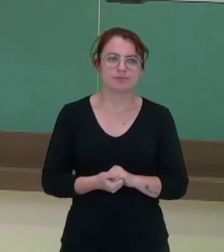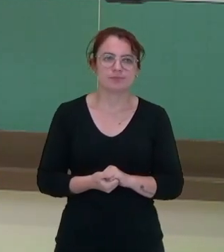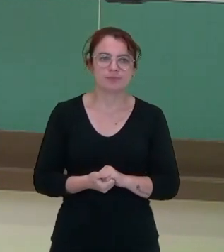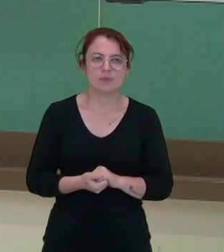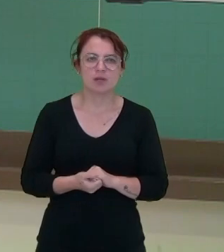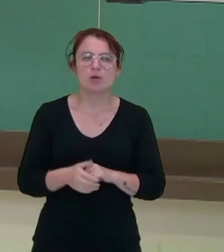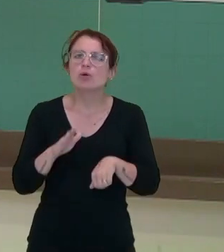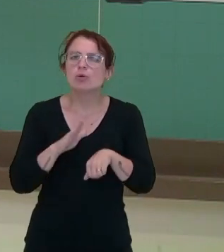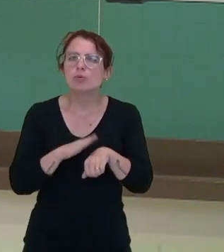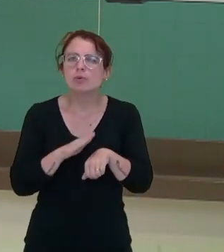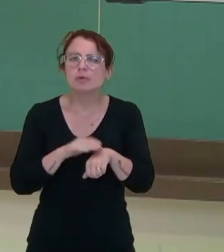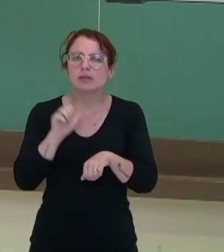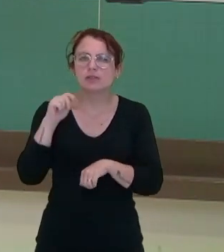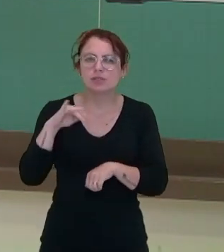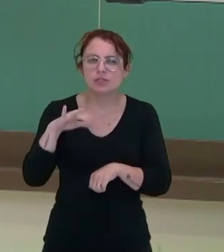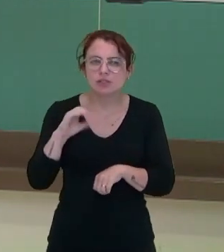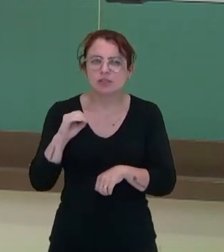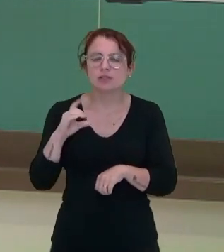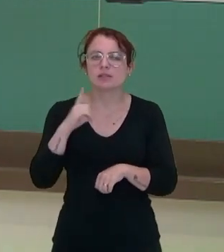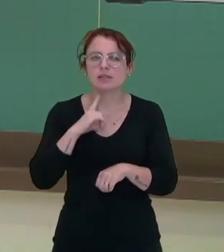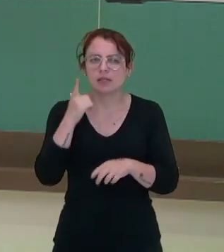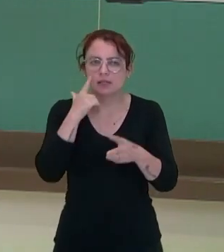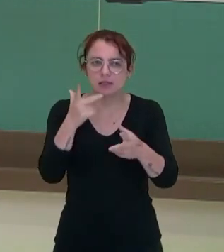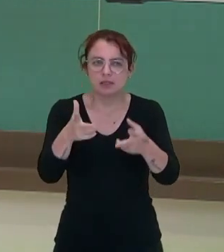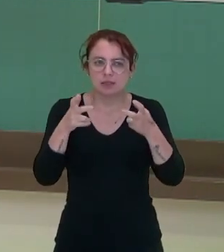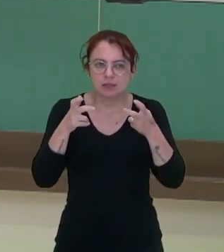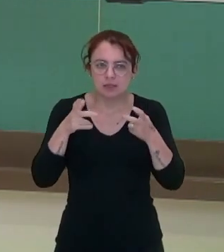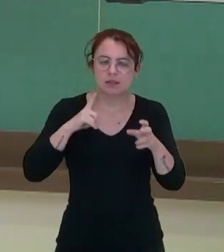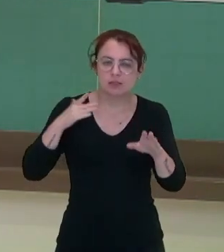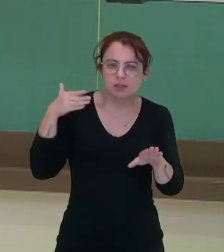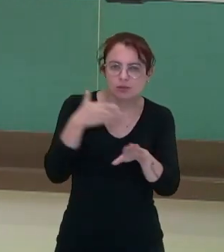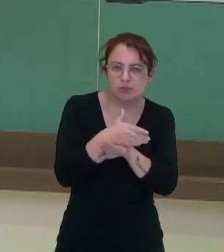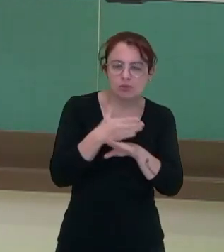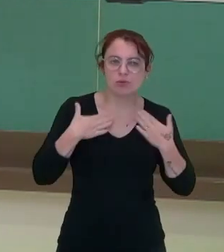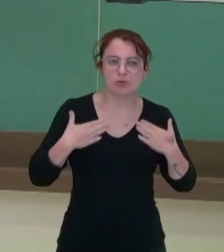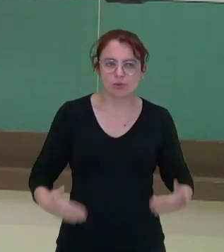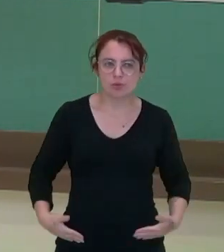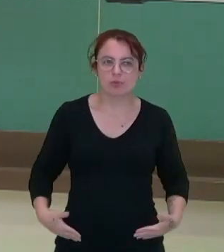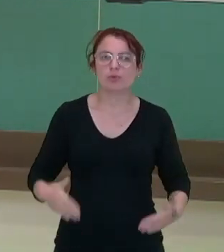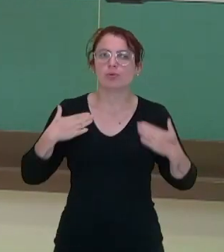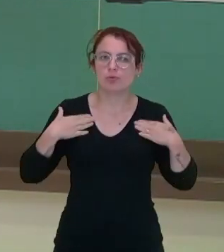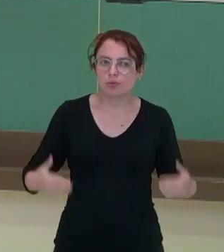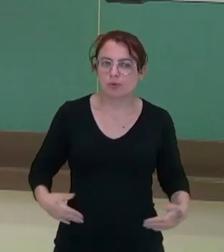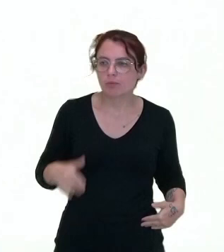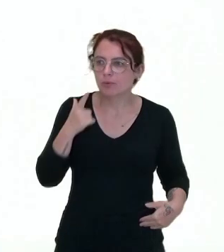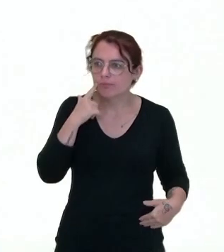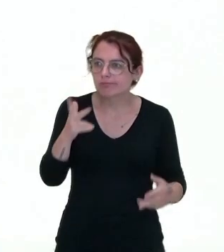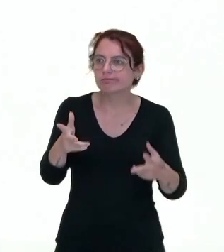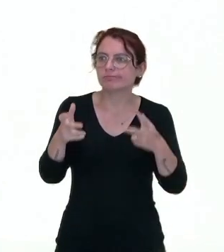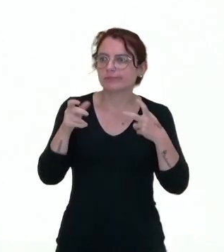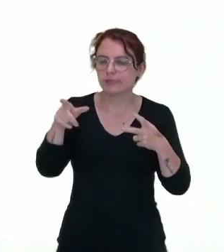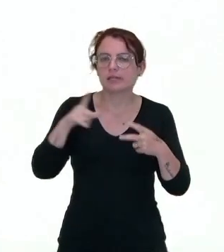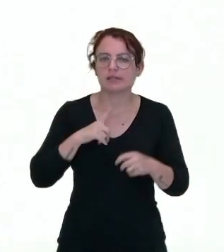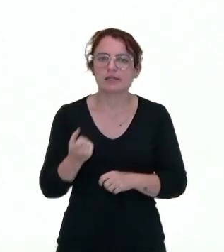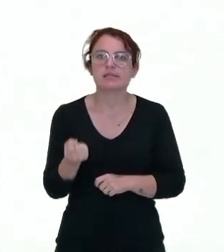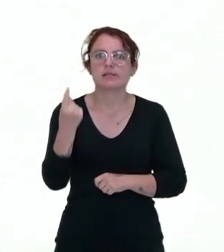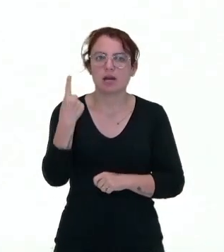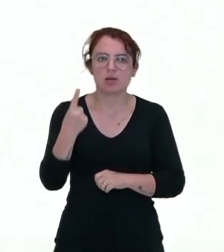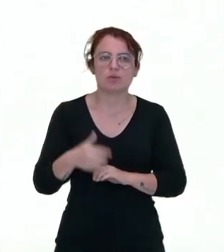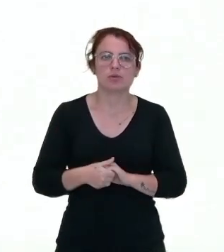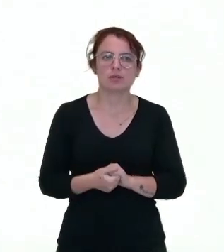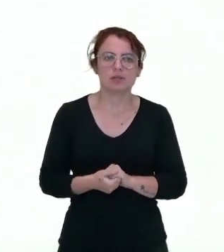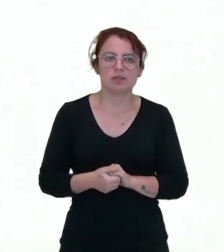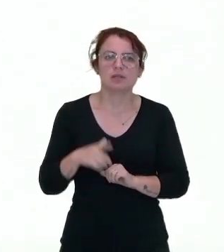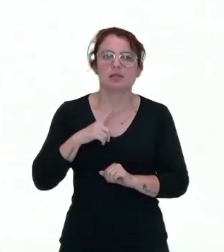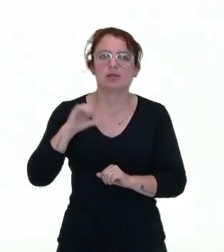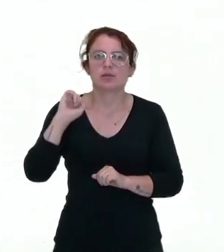Quando um antígeno é identificado, adentrou o meu corpo e o corpo reconhece como estranho. Ocorre o que nós